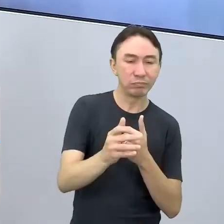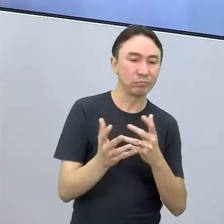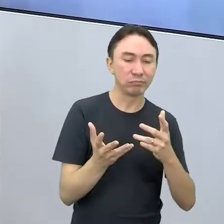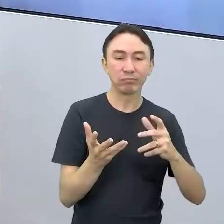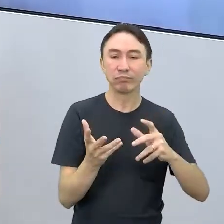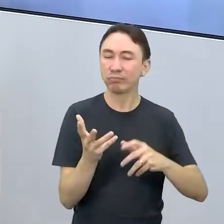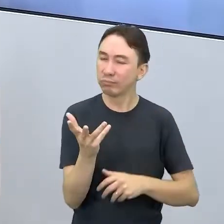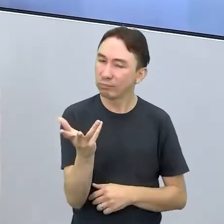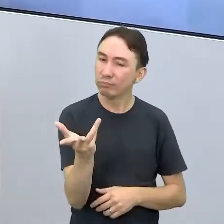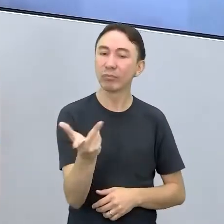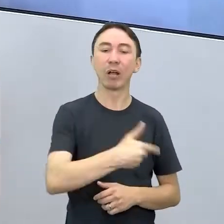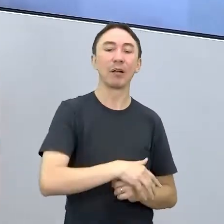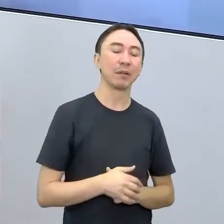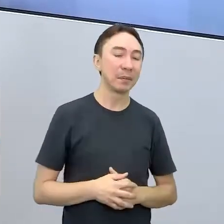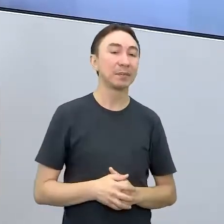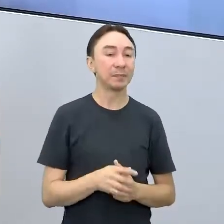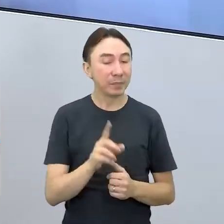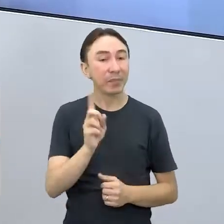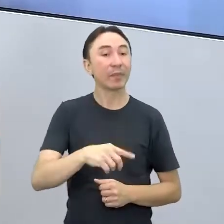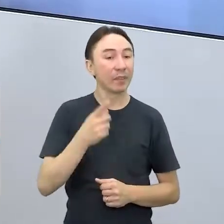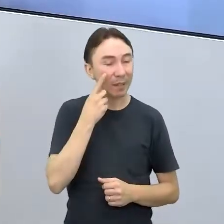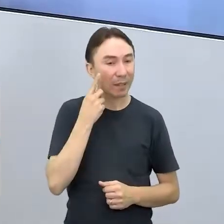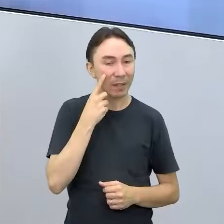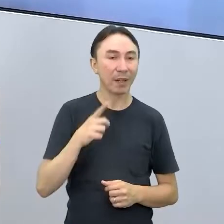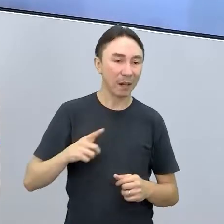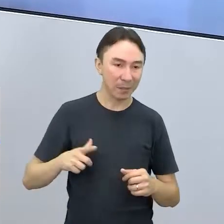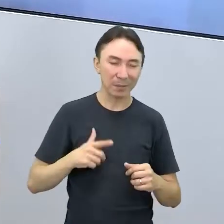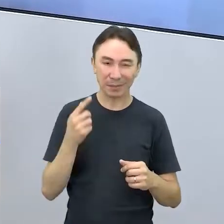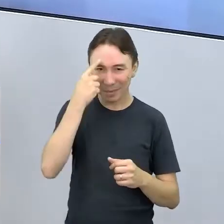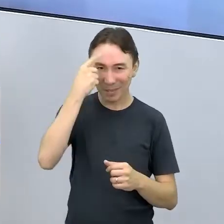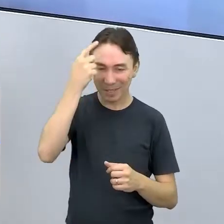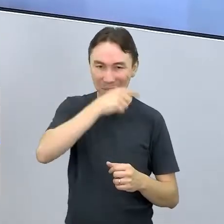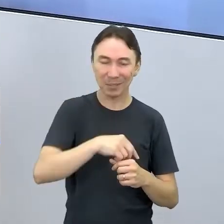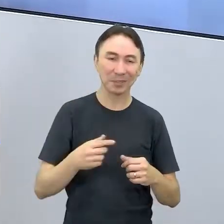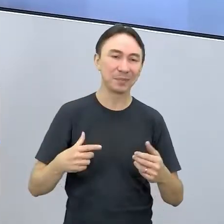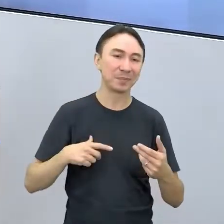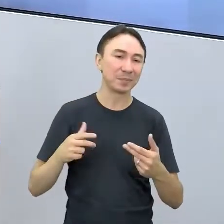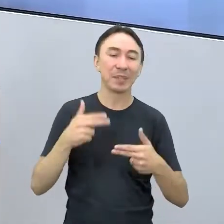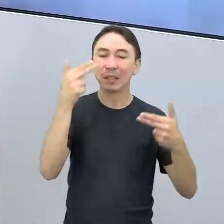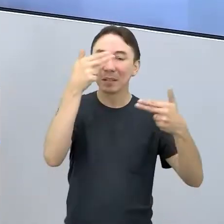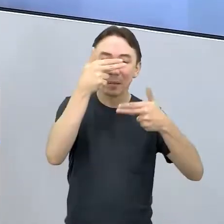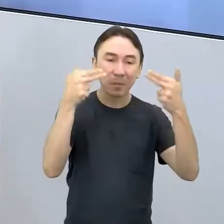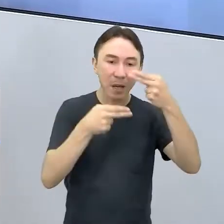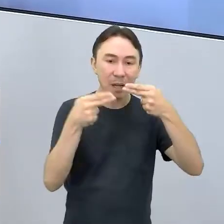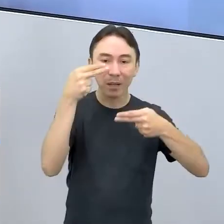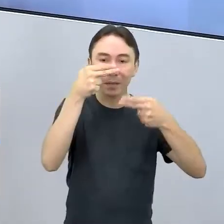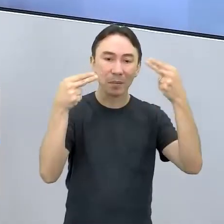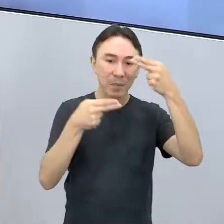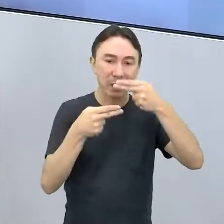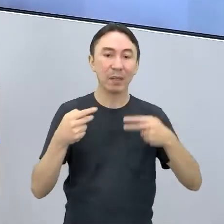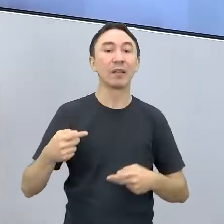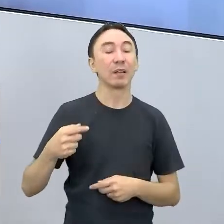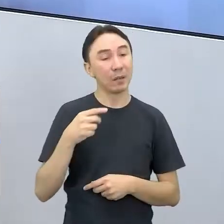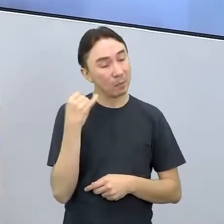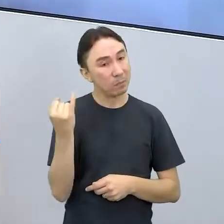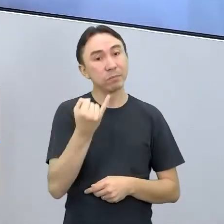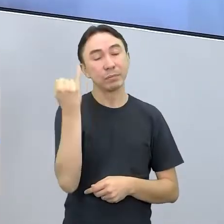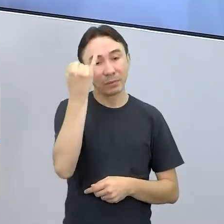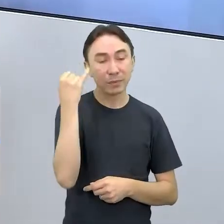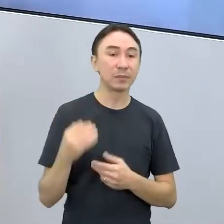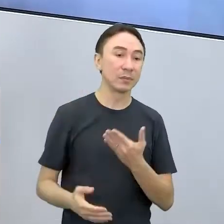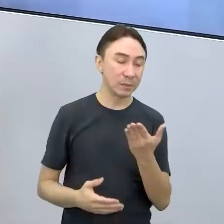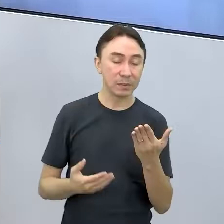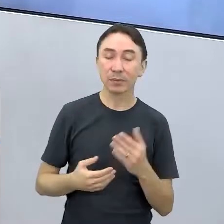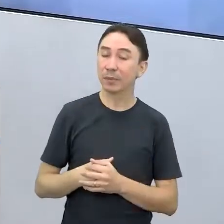Sebrae. A persuasão está lá também, tá certo? Então, tome bastante cuidado com isso porque é importantíssimo.